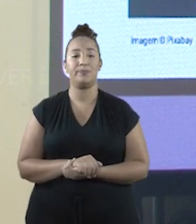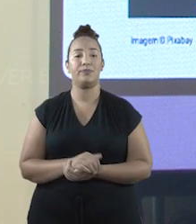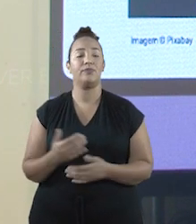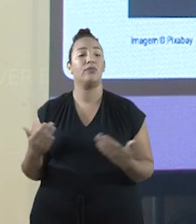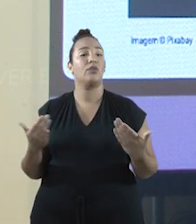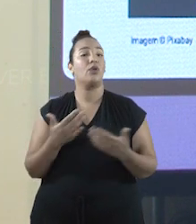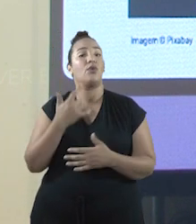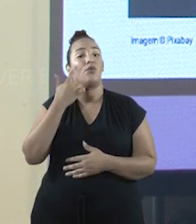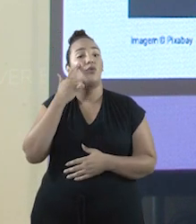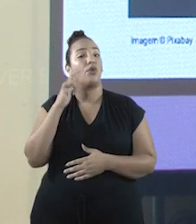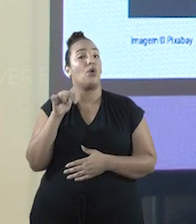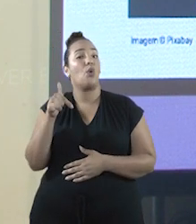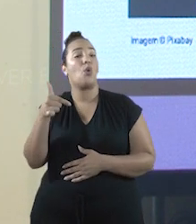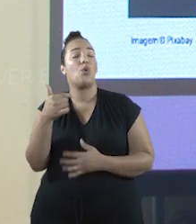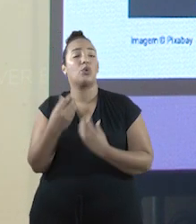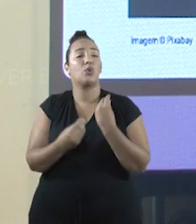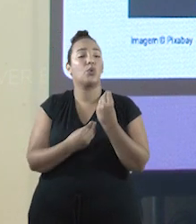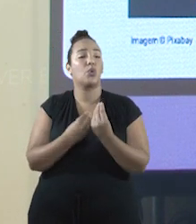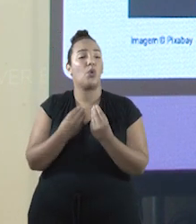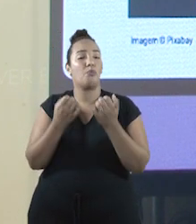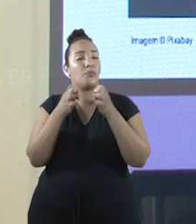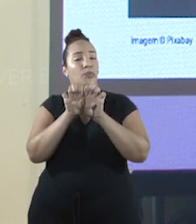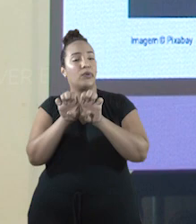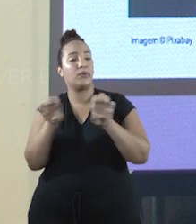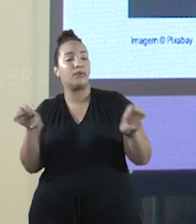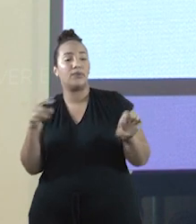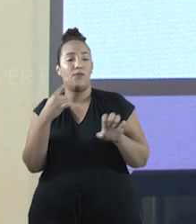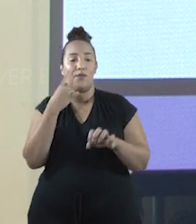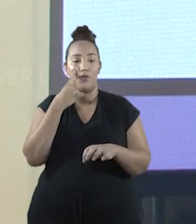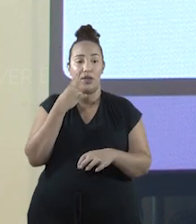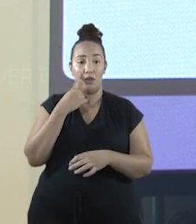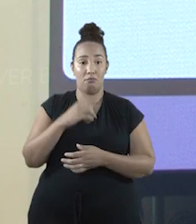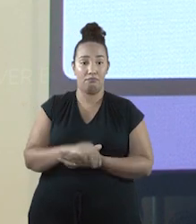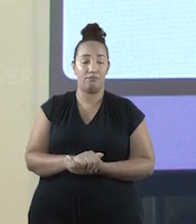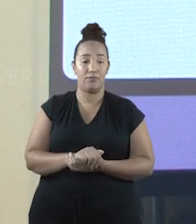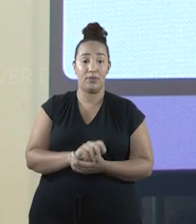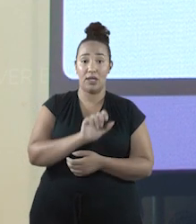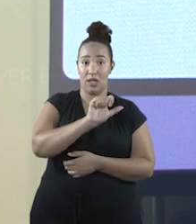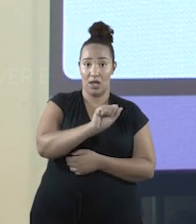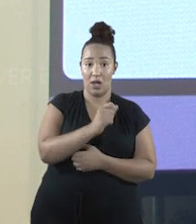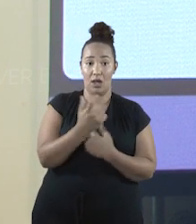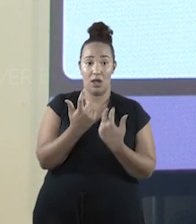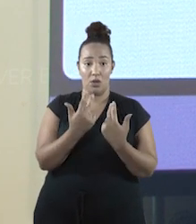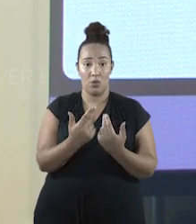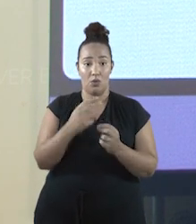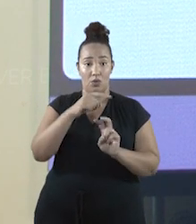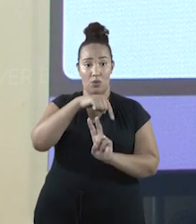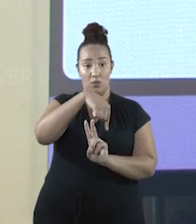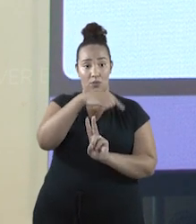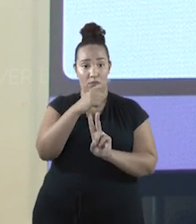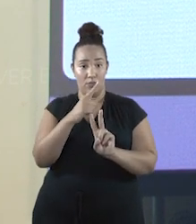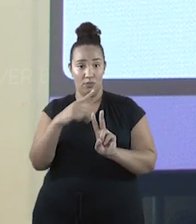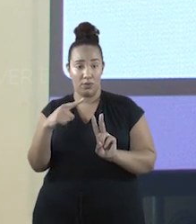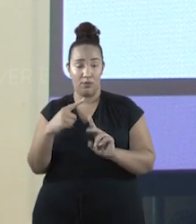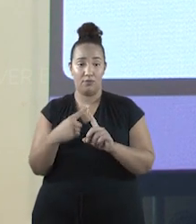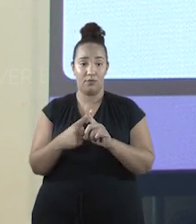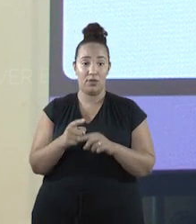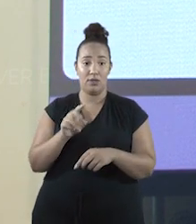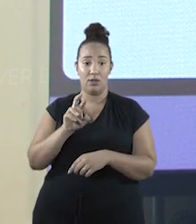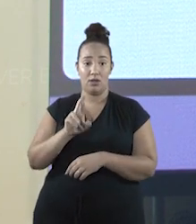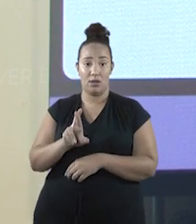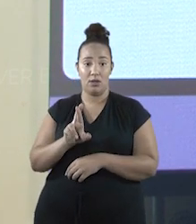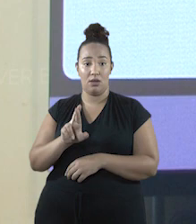outro formato de visualizar a fórmula. A é igual a πd²